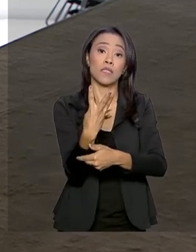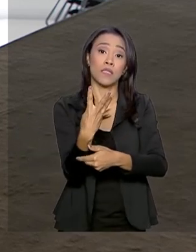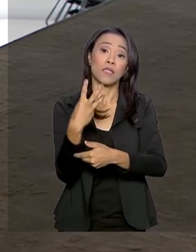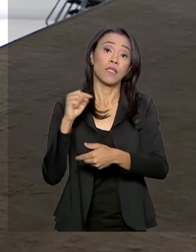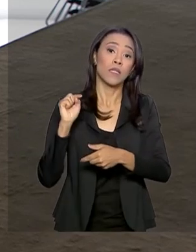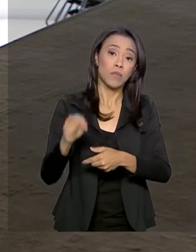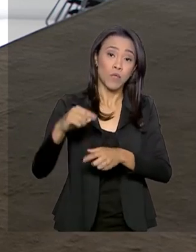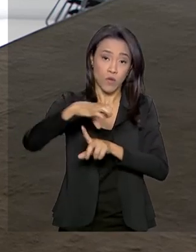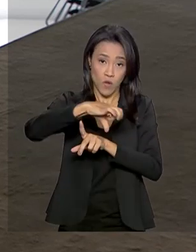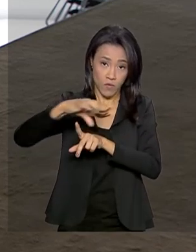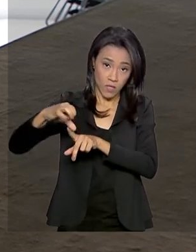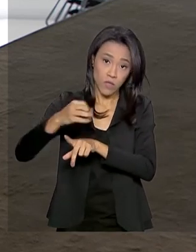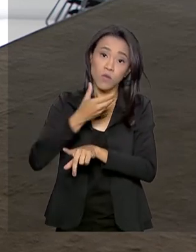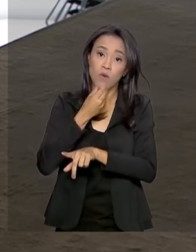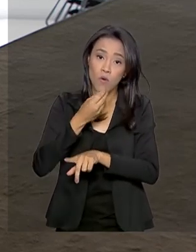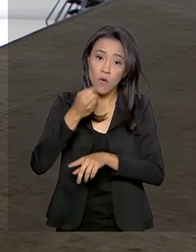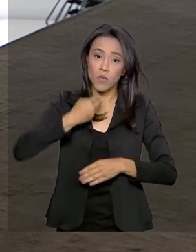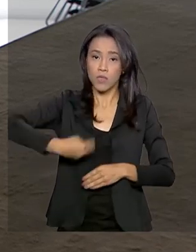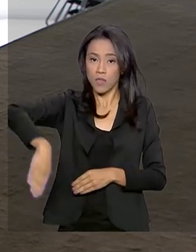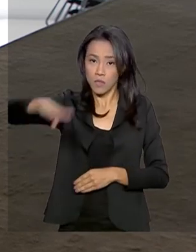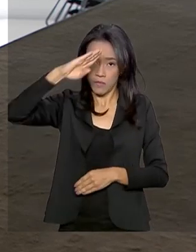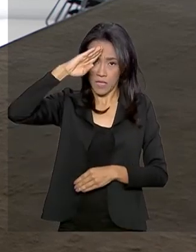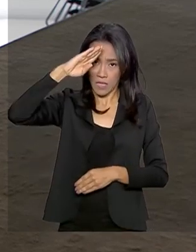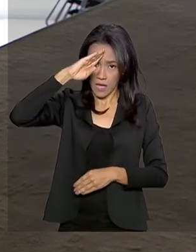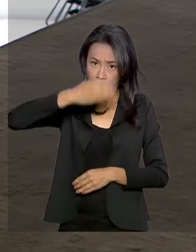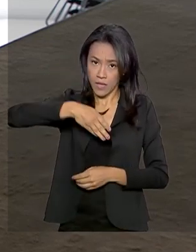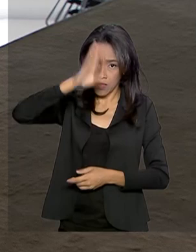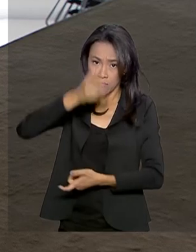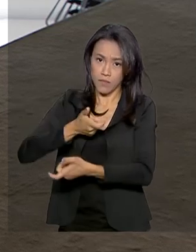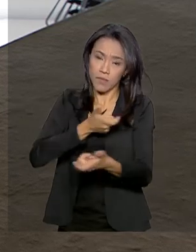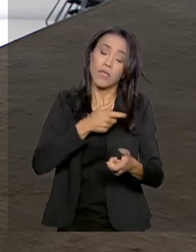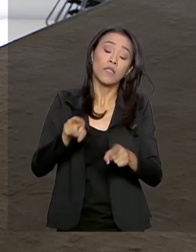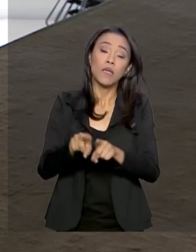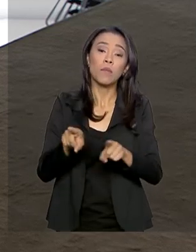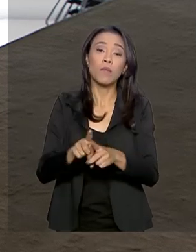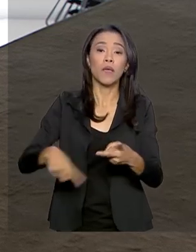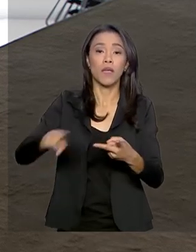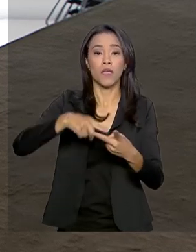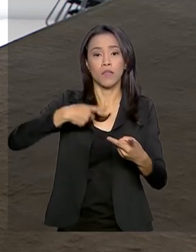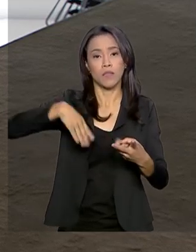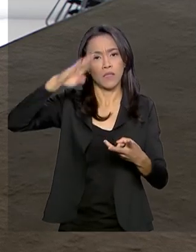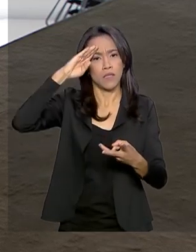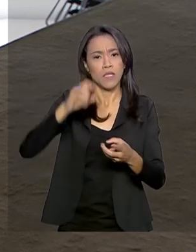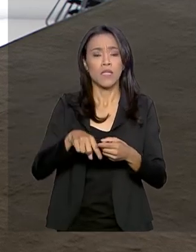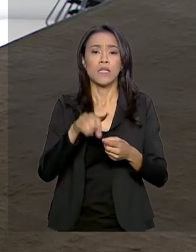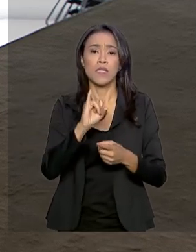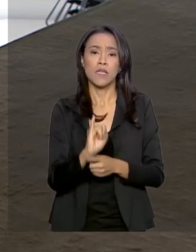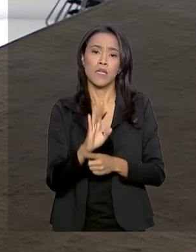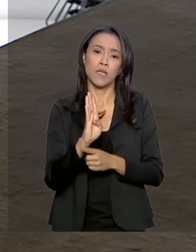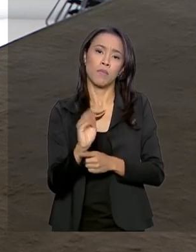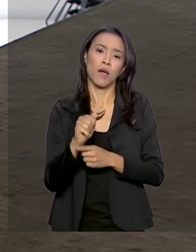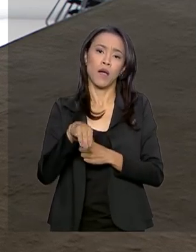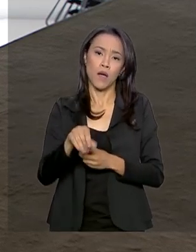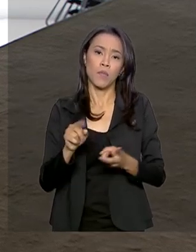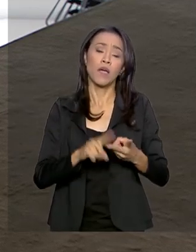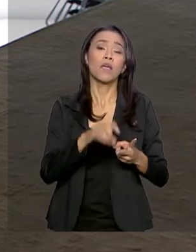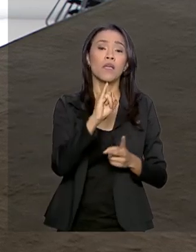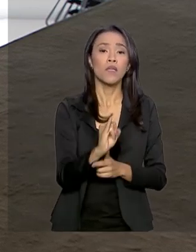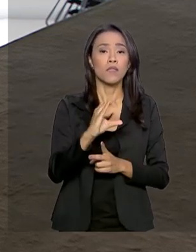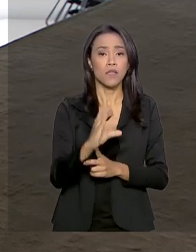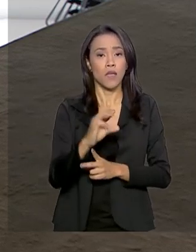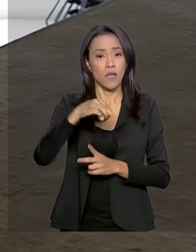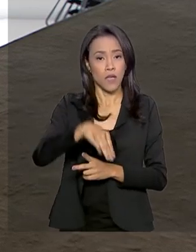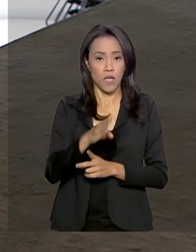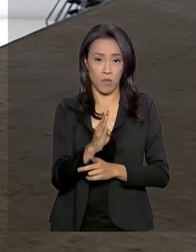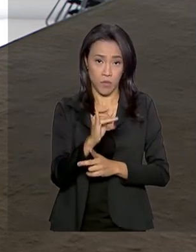homens, incluindo militares e brigadistas das Forças Armadas, IBAMA, ICMBio e Força Nacional de